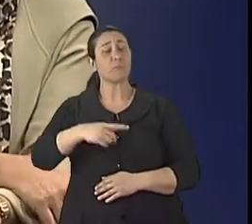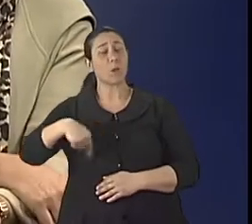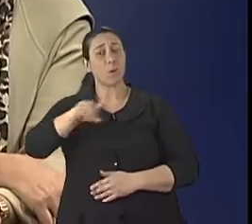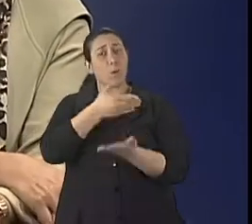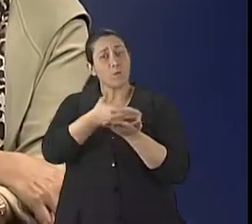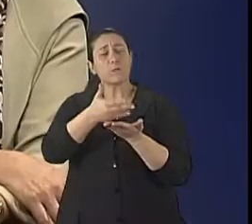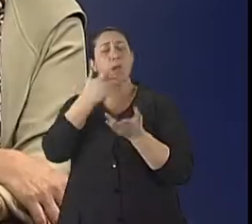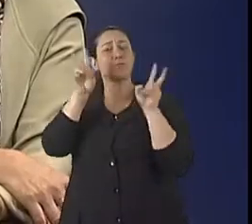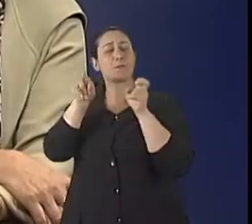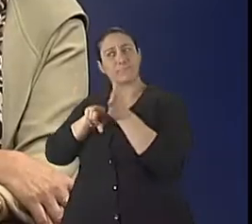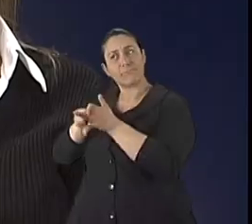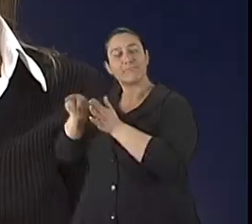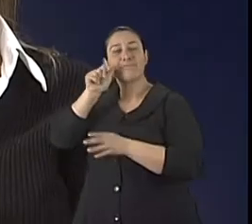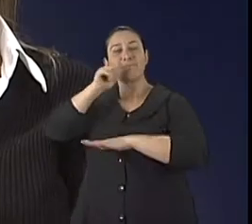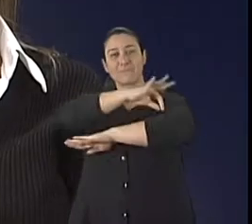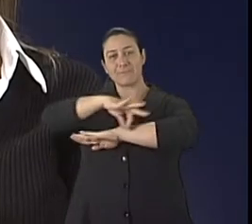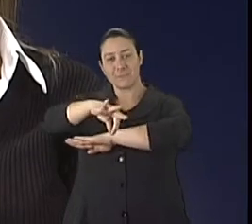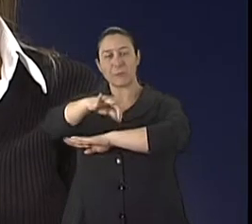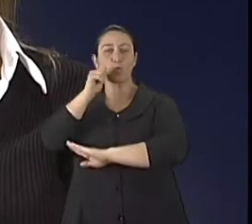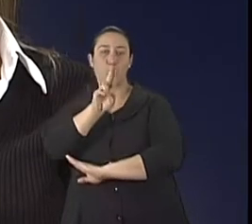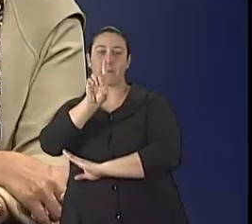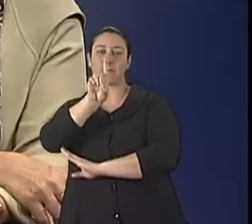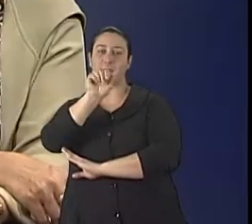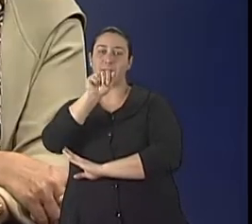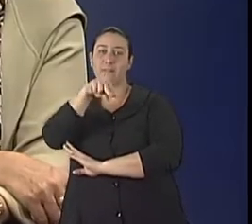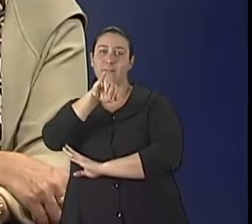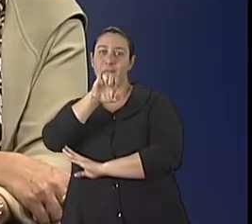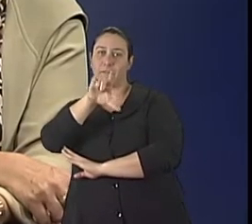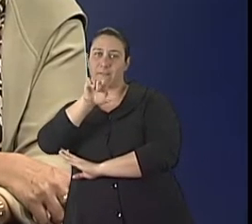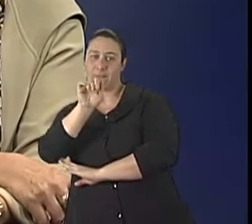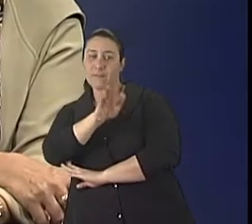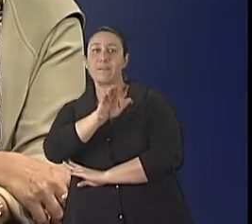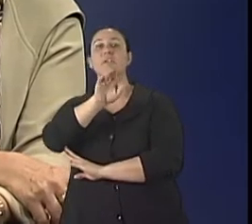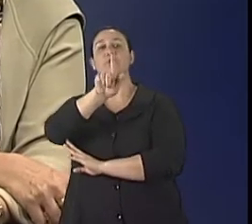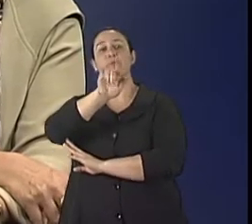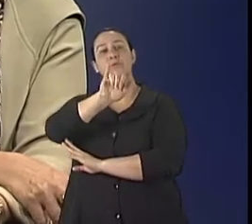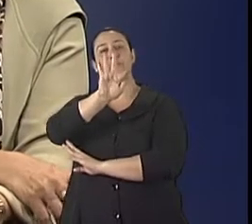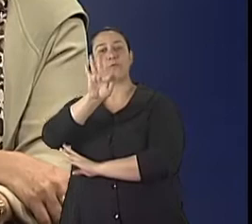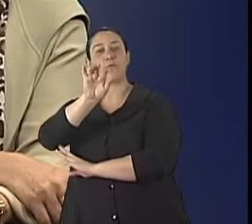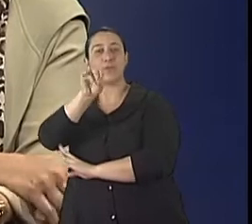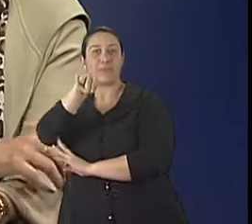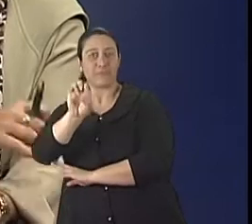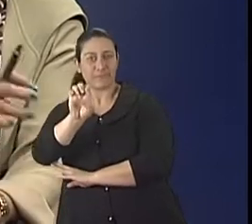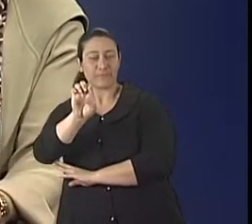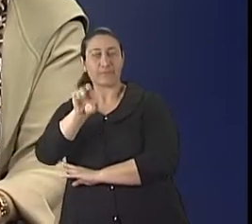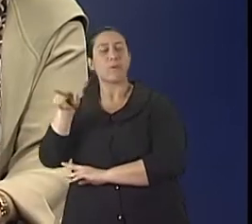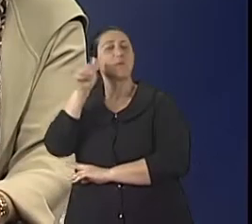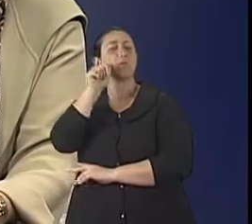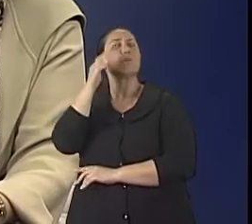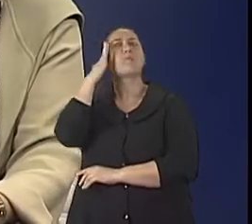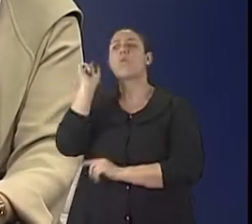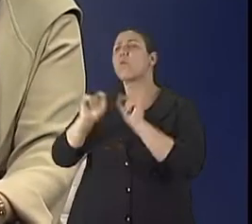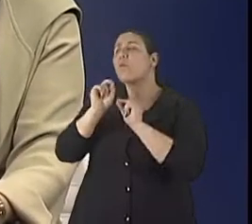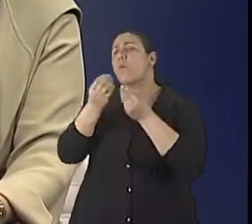hoje conversando com a arquiteta Daniela Gifoni sobre exatamente o importante pensar para fazer todas as